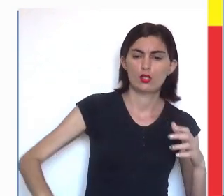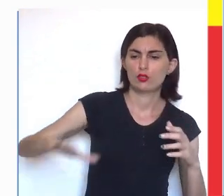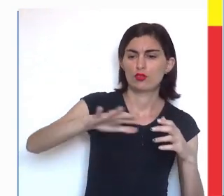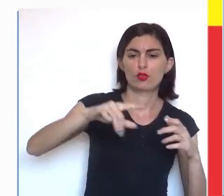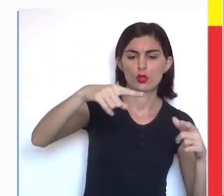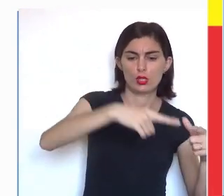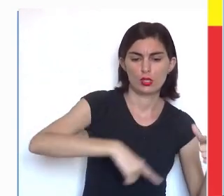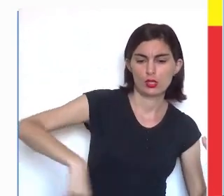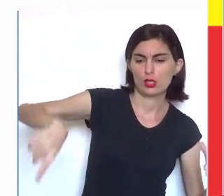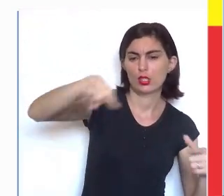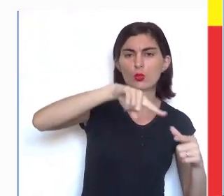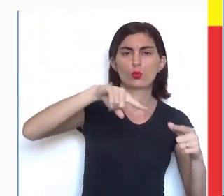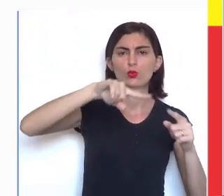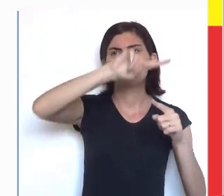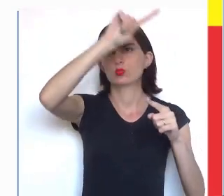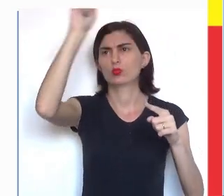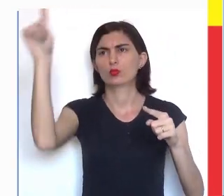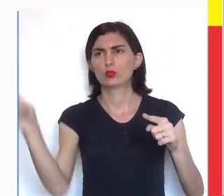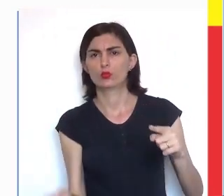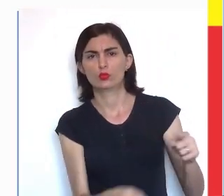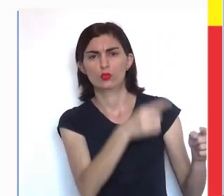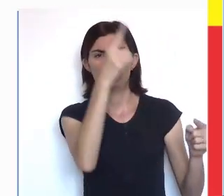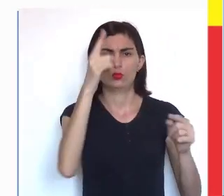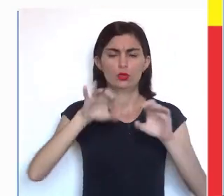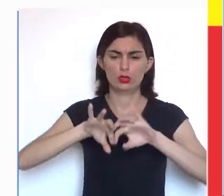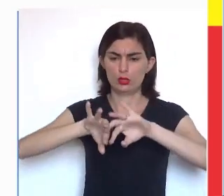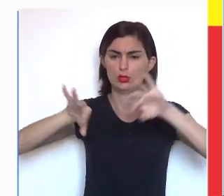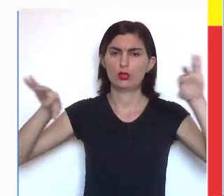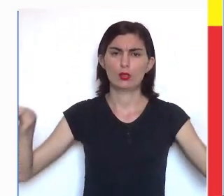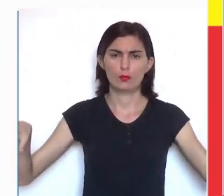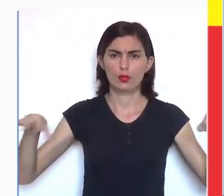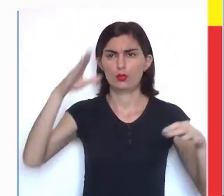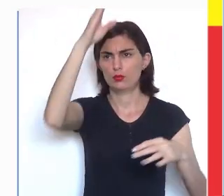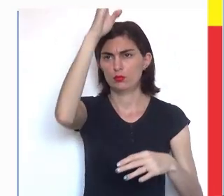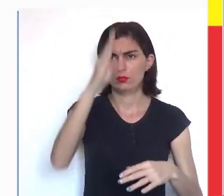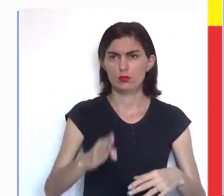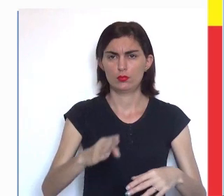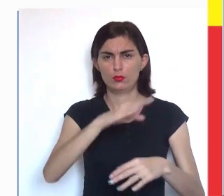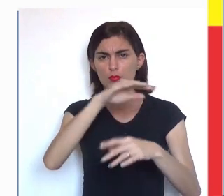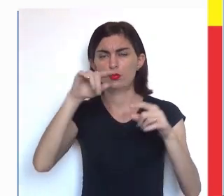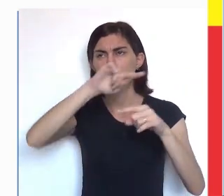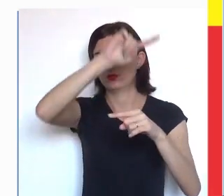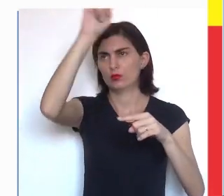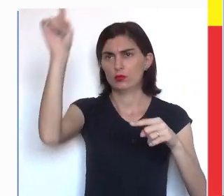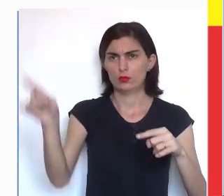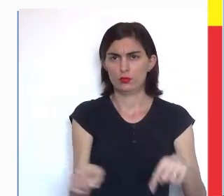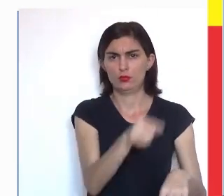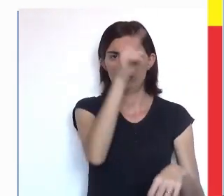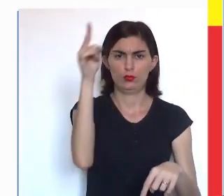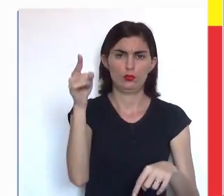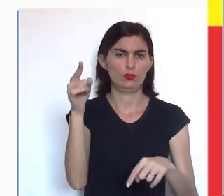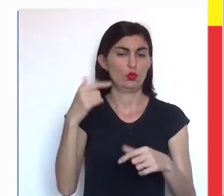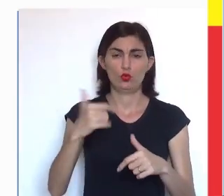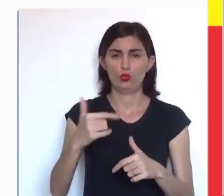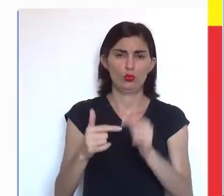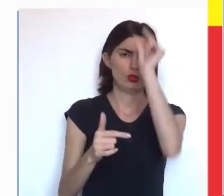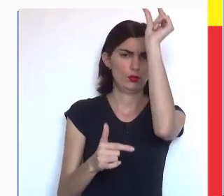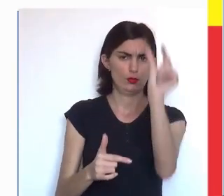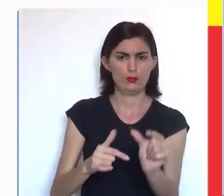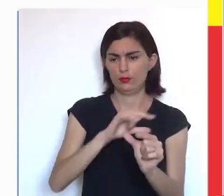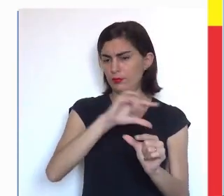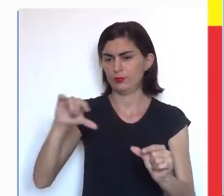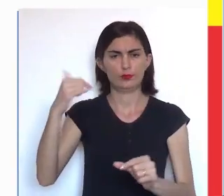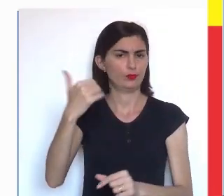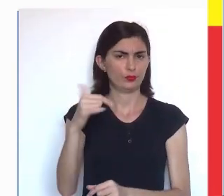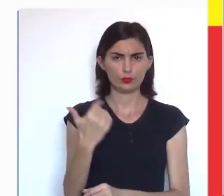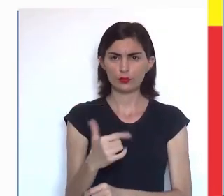uma região circular, um círculo, onde é separado os setores circulares. Então, não existe, não